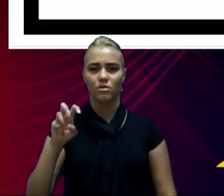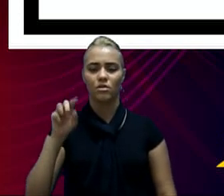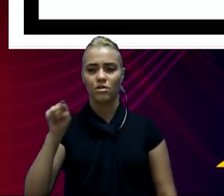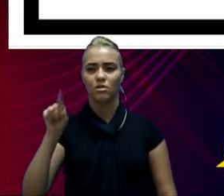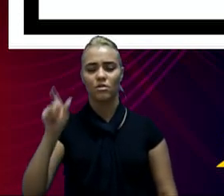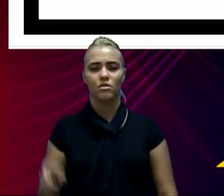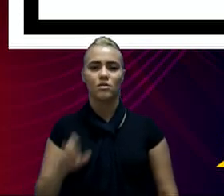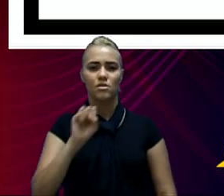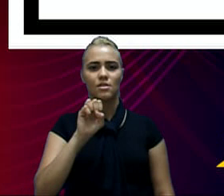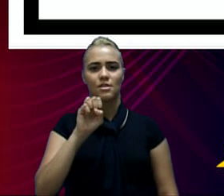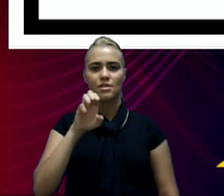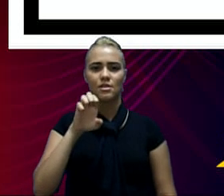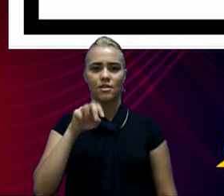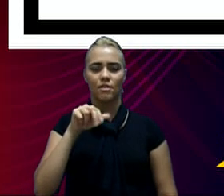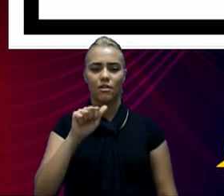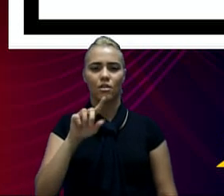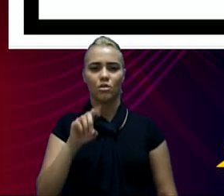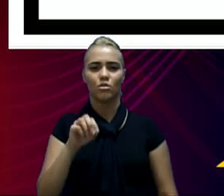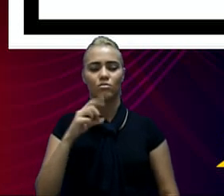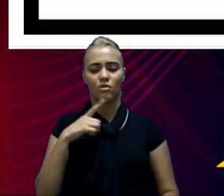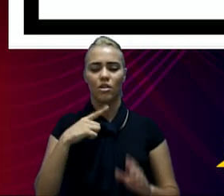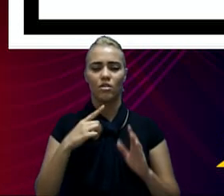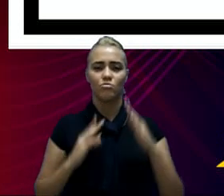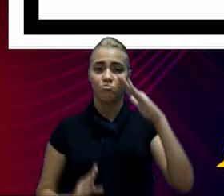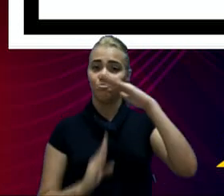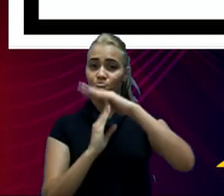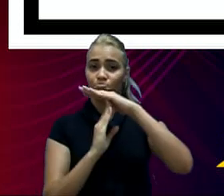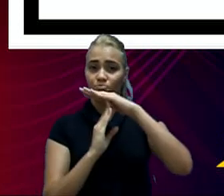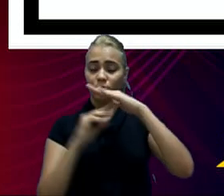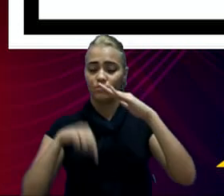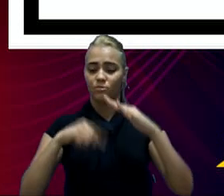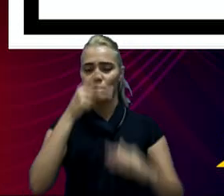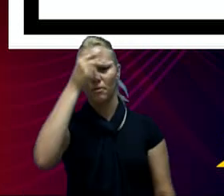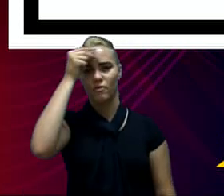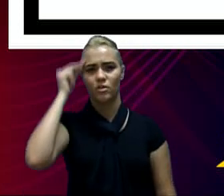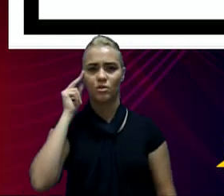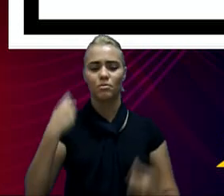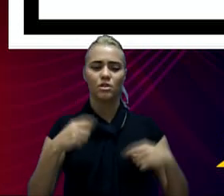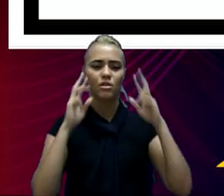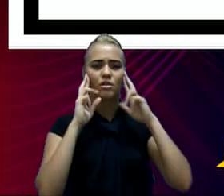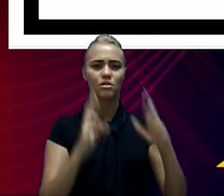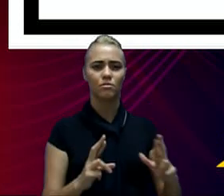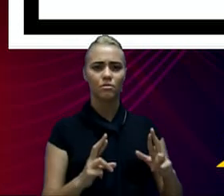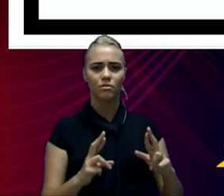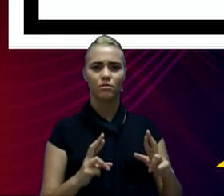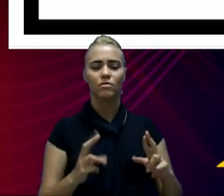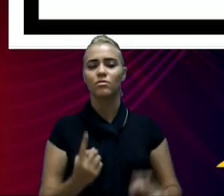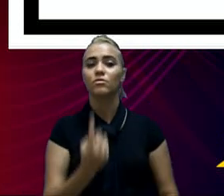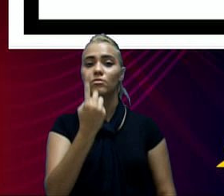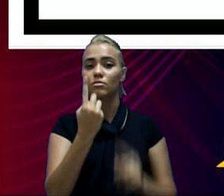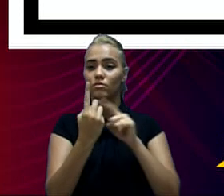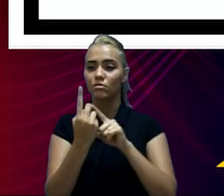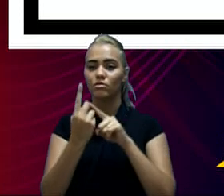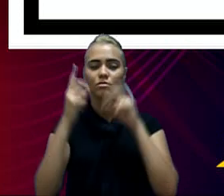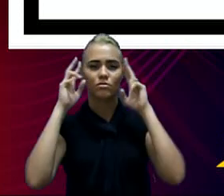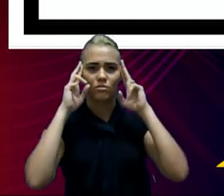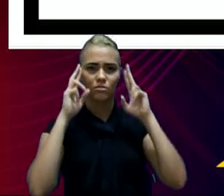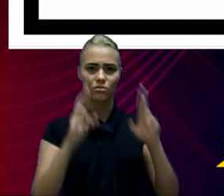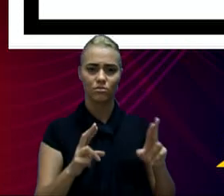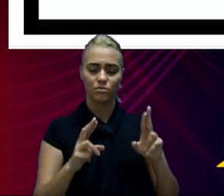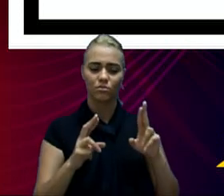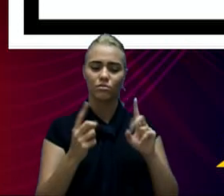os limites que o município deve respeitar. Um dos limites que o município